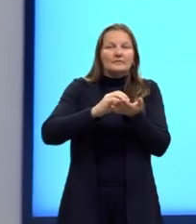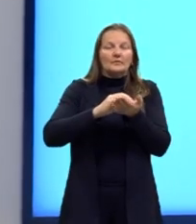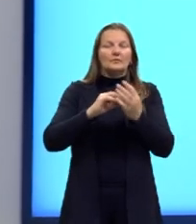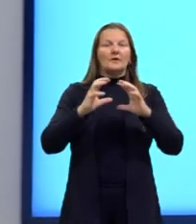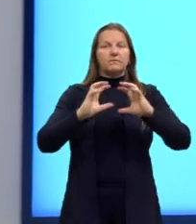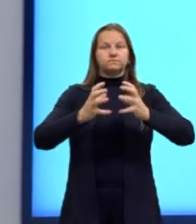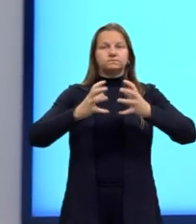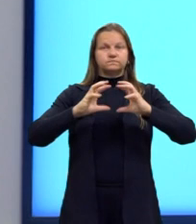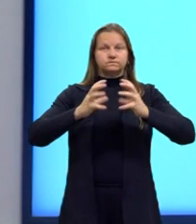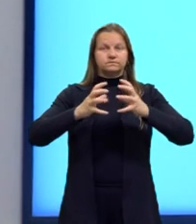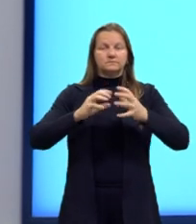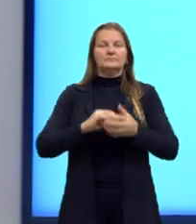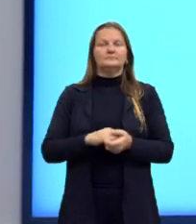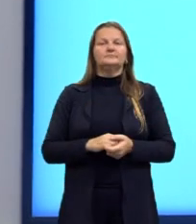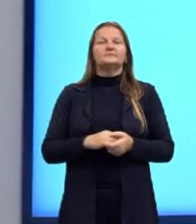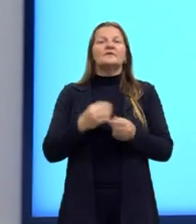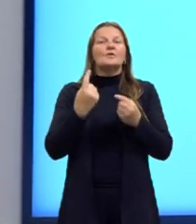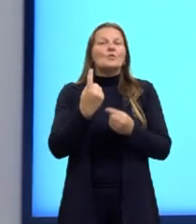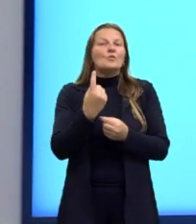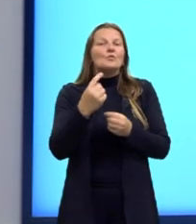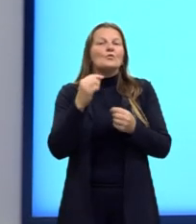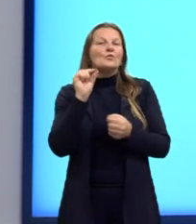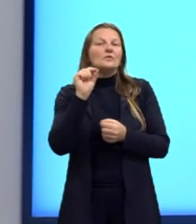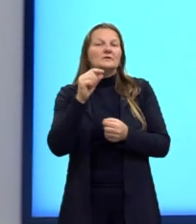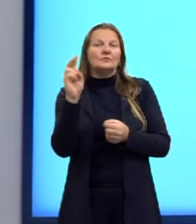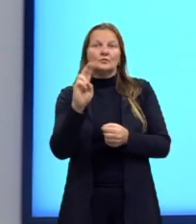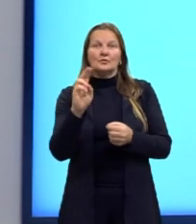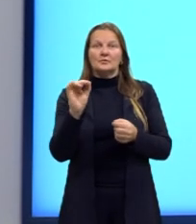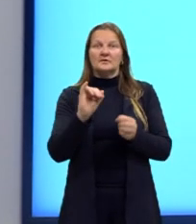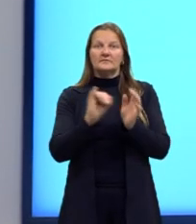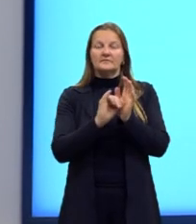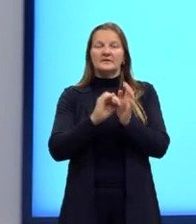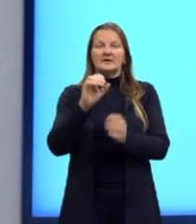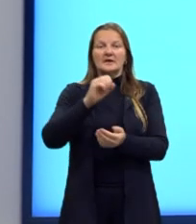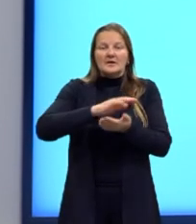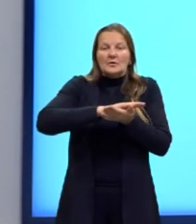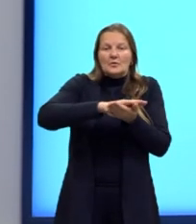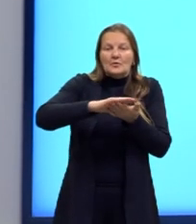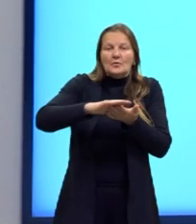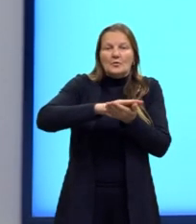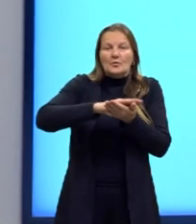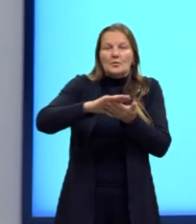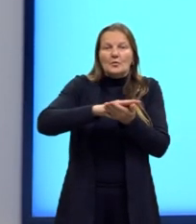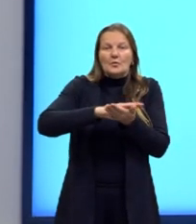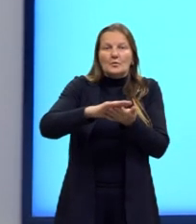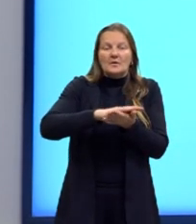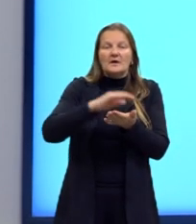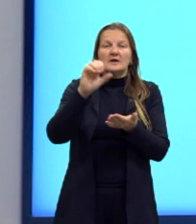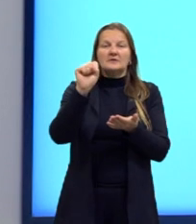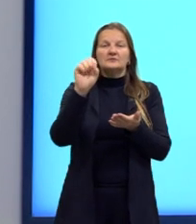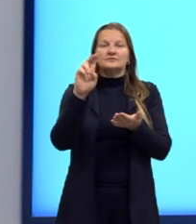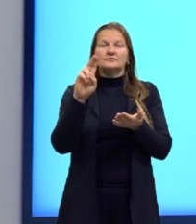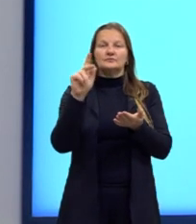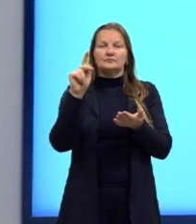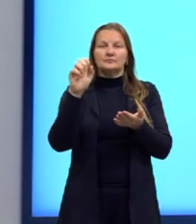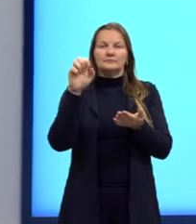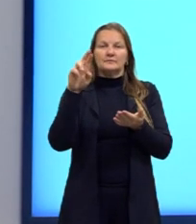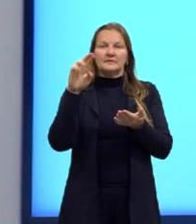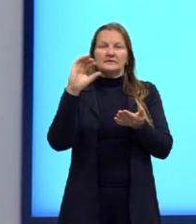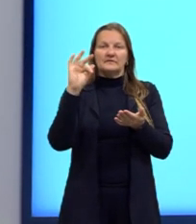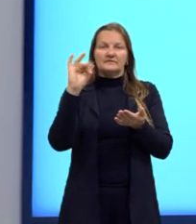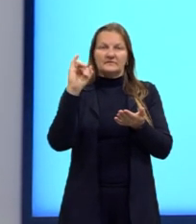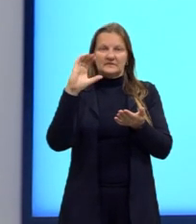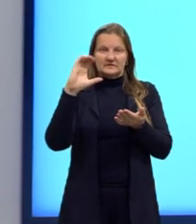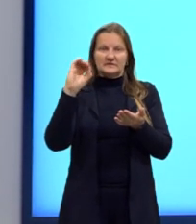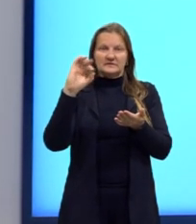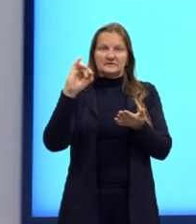esfera. Um desses elementos é o que nós chamamos de superfície esférica. A superfície então ela é